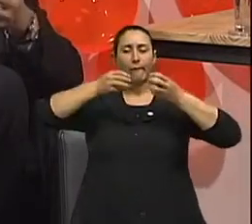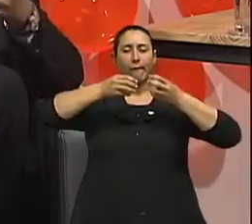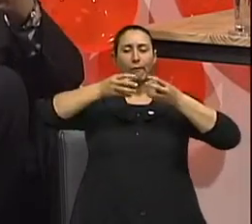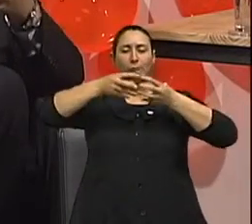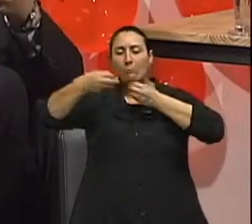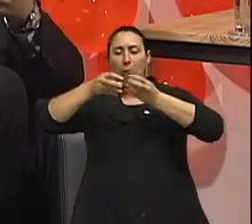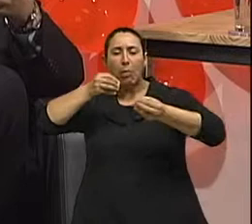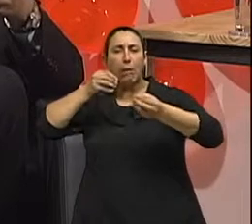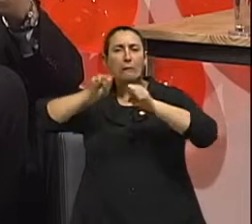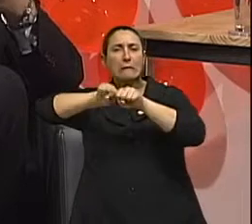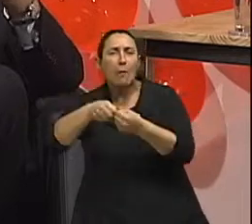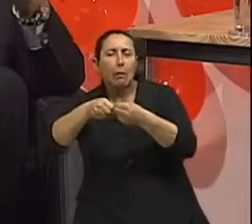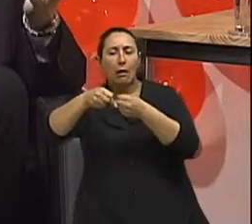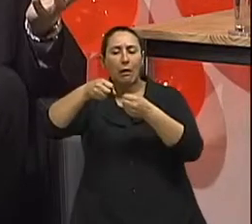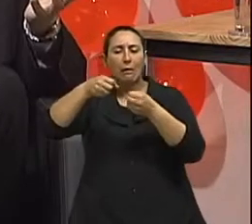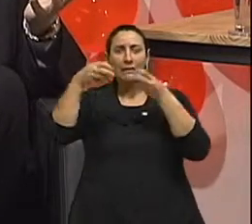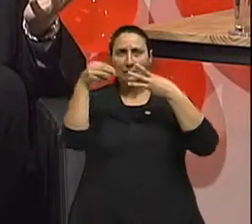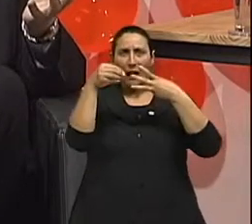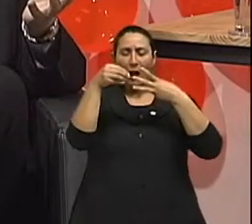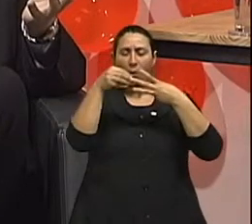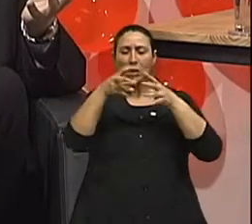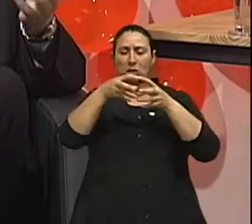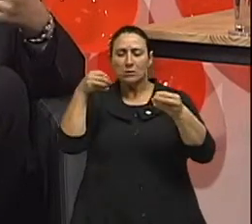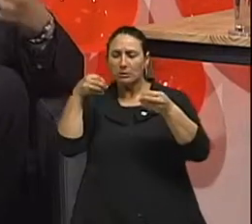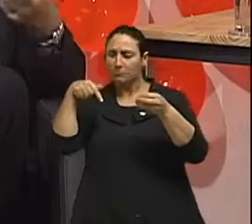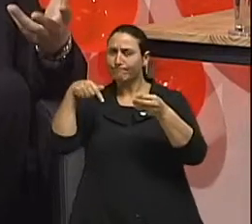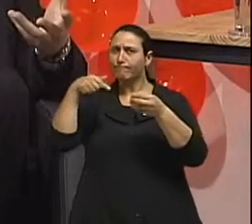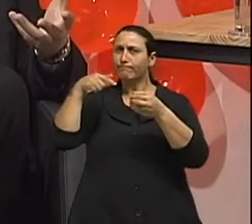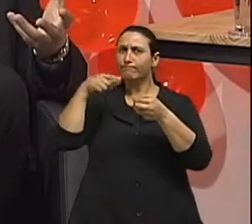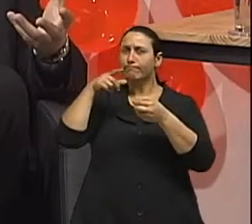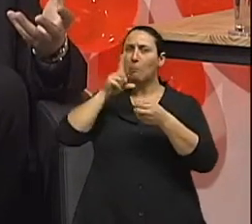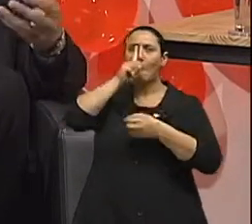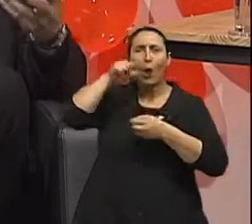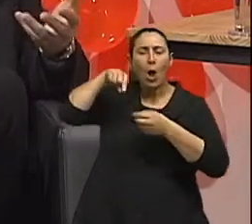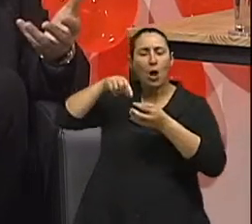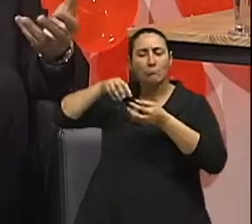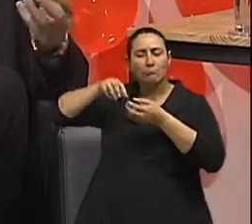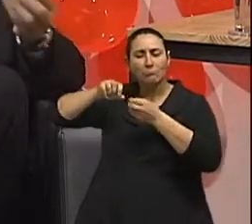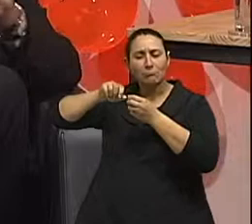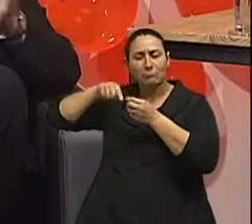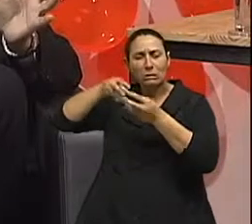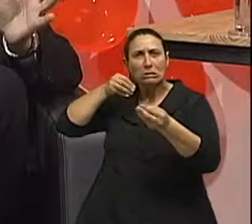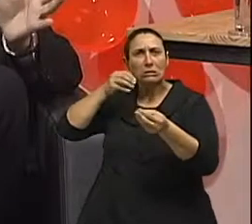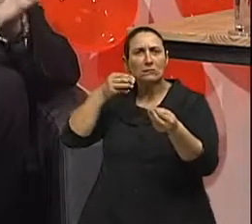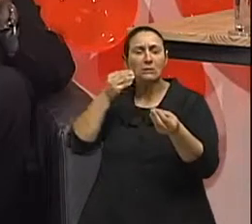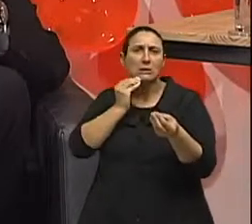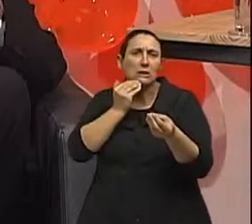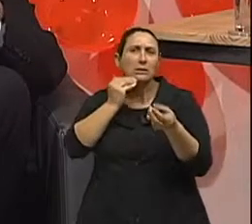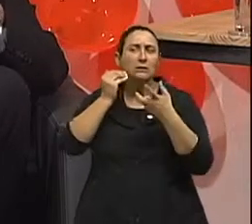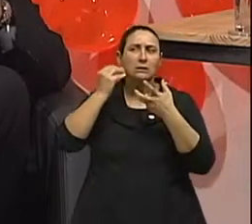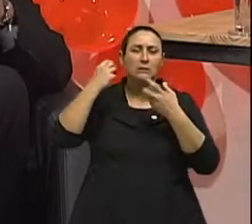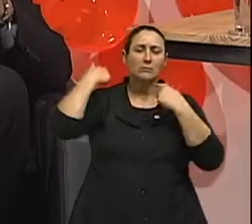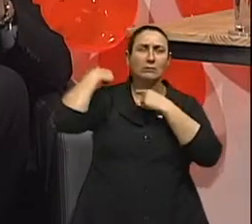ou fez com que aquela célula se transformasse em uma célula agressiva ou impediu que ela fizesse isso. Então, de um jeito ou de outro,